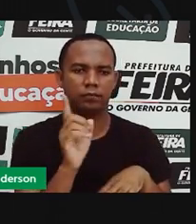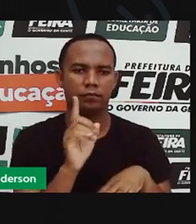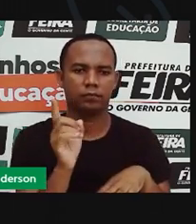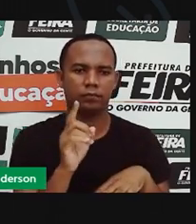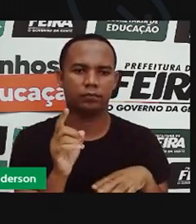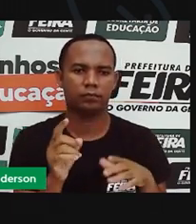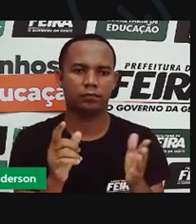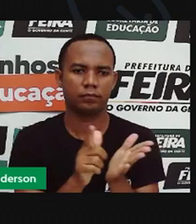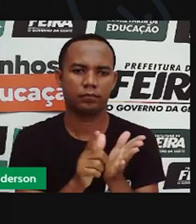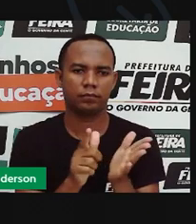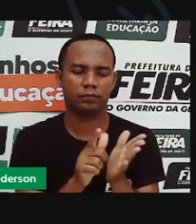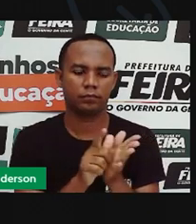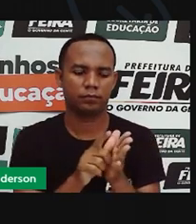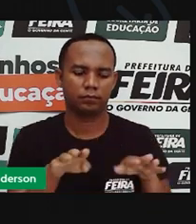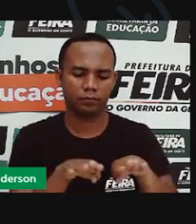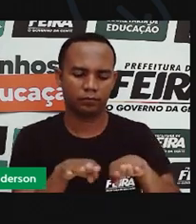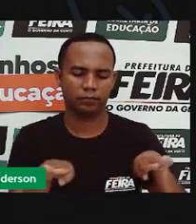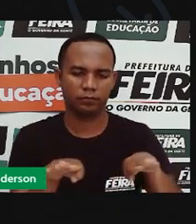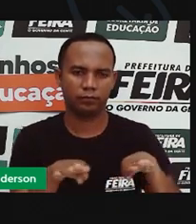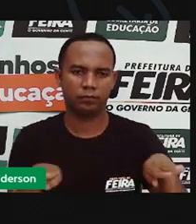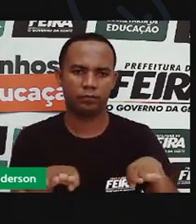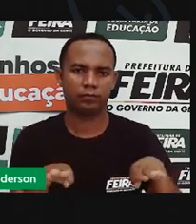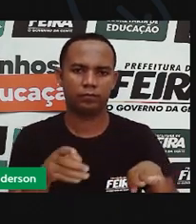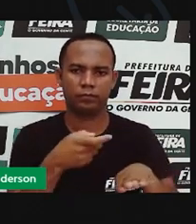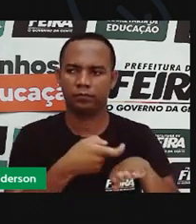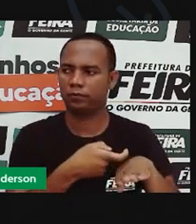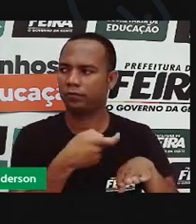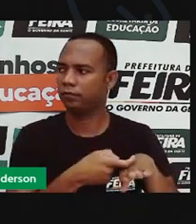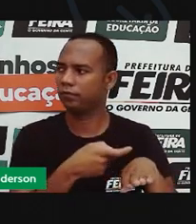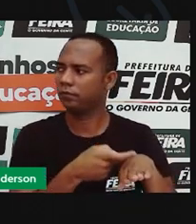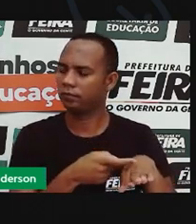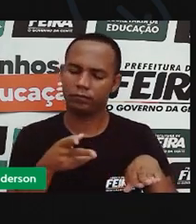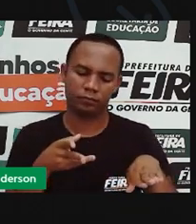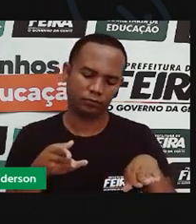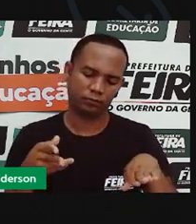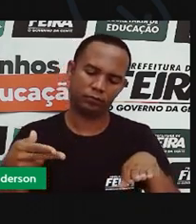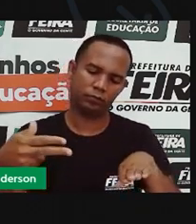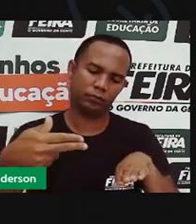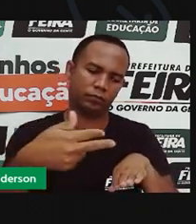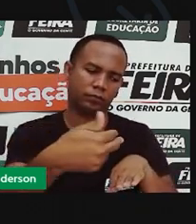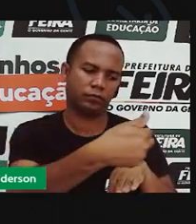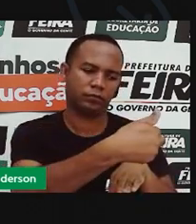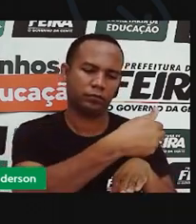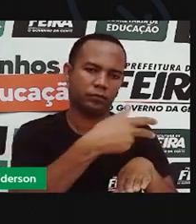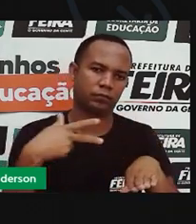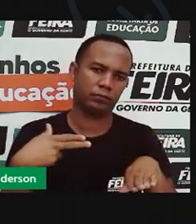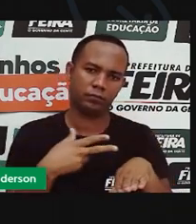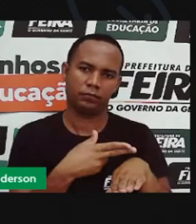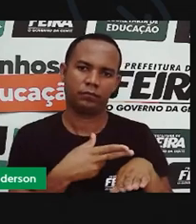Isso aqui é uma caixa de biscoito. A Pro cortou, vou medir para você ver, ó,